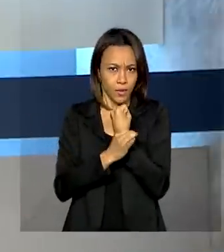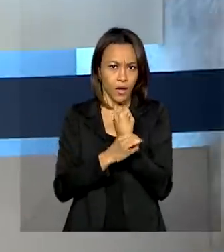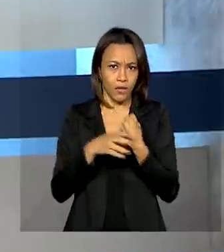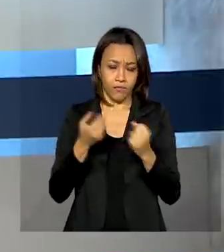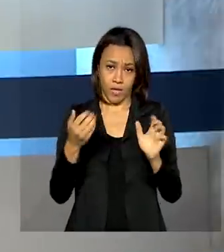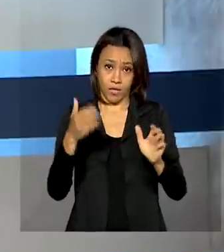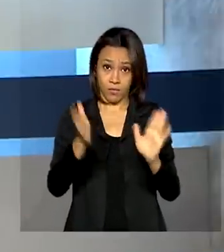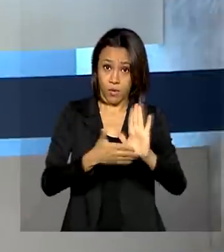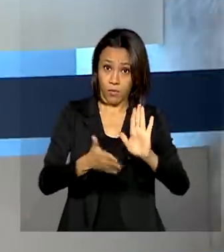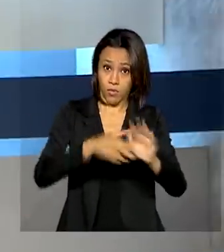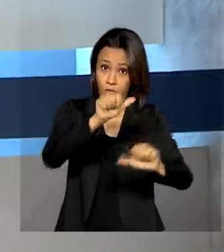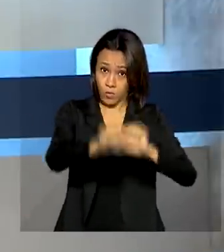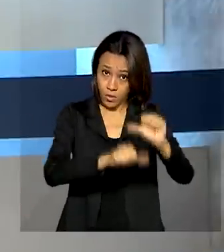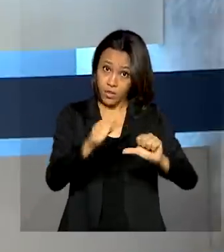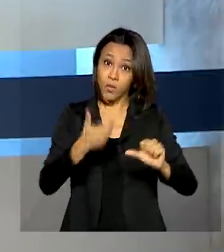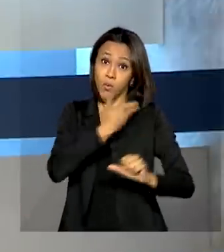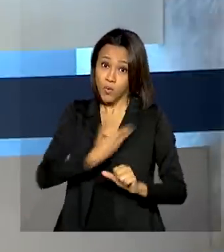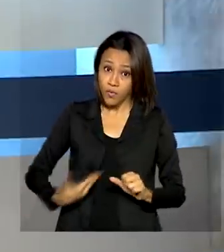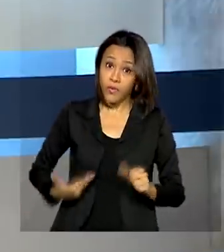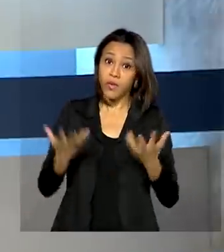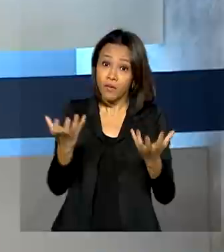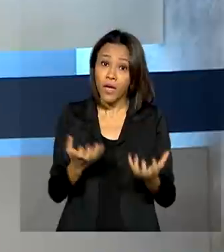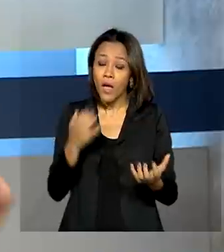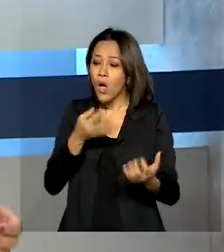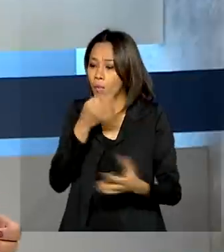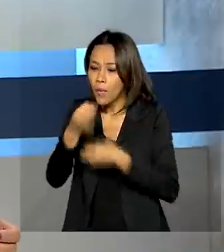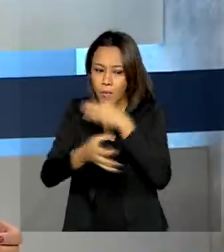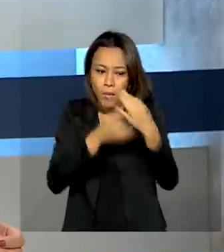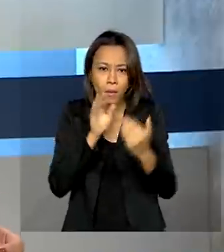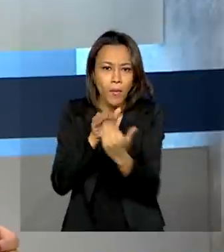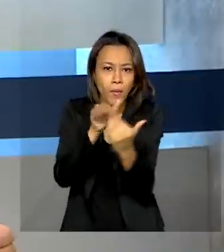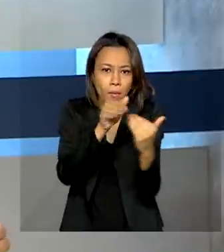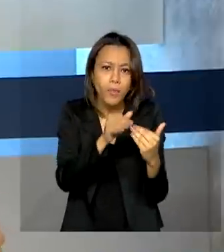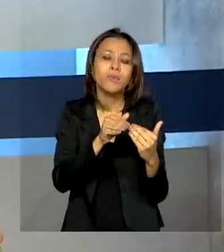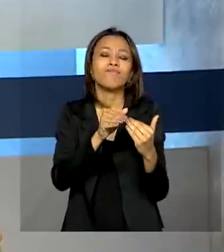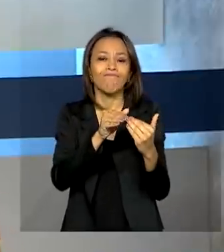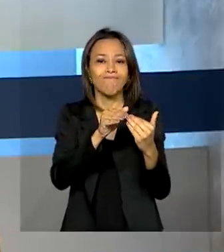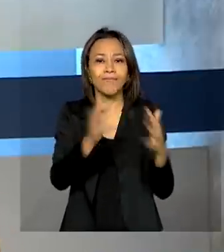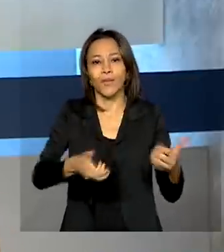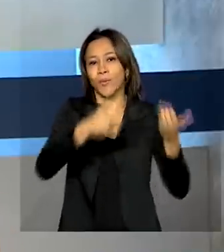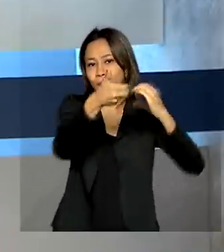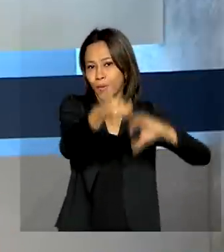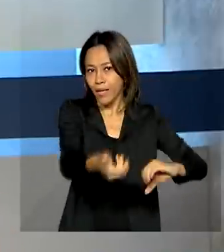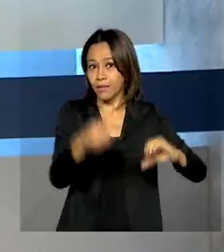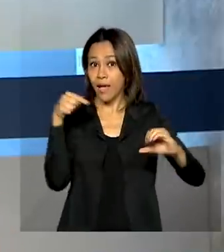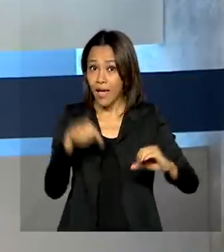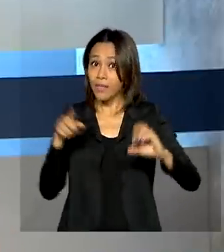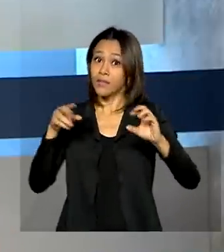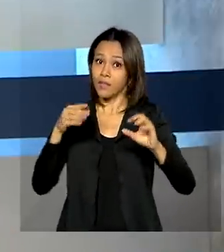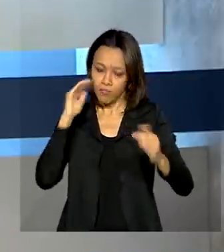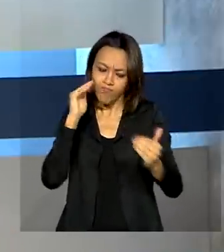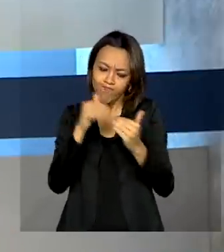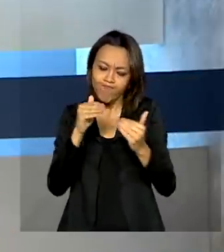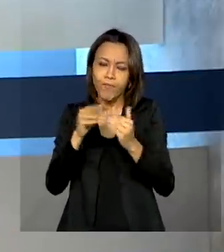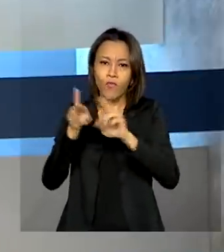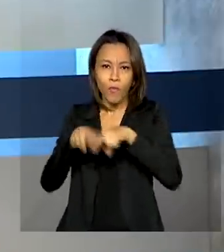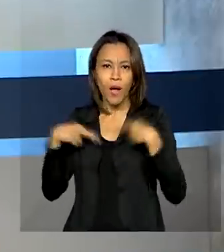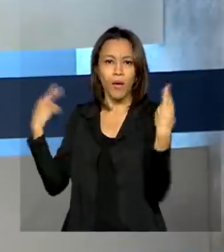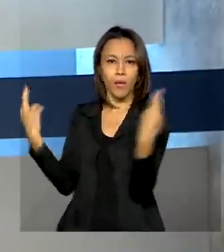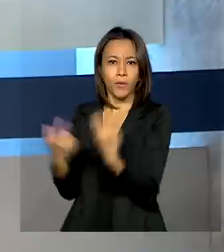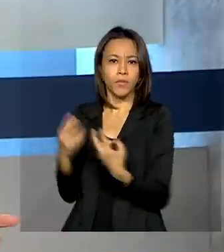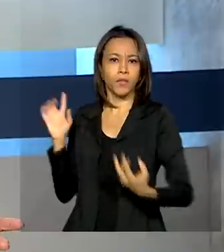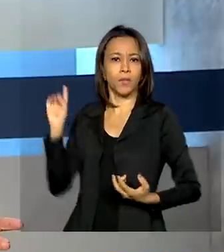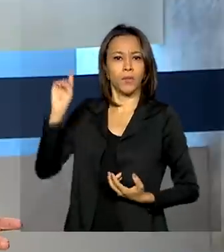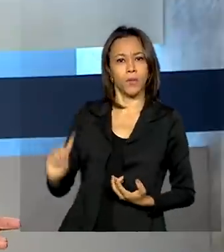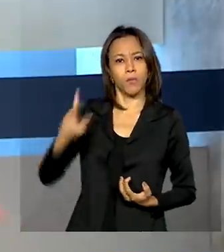ajustar as propostas e construir um consenso com o Congresso. Esse alinhamento foi feito em reunião do presidente Jair Bolsonaro com